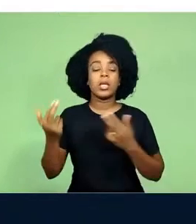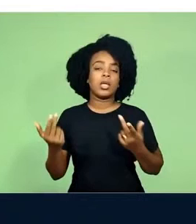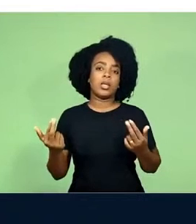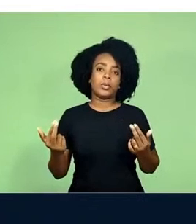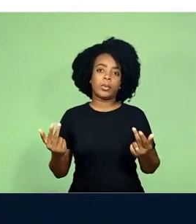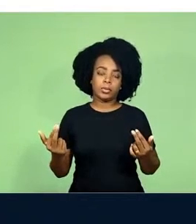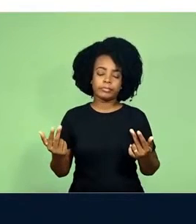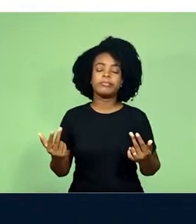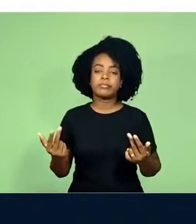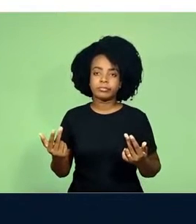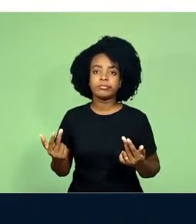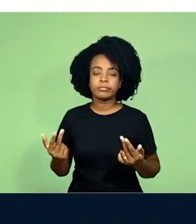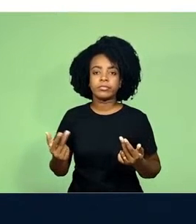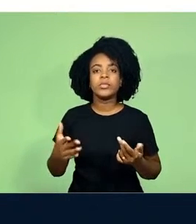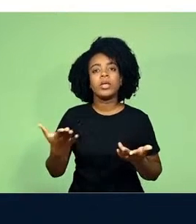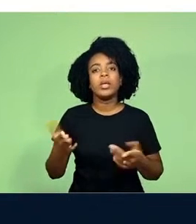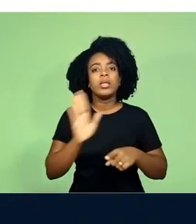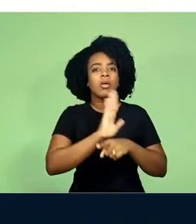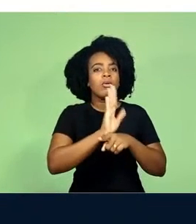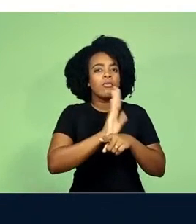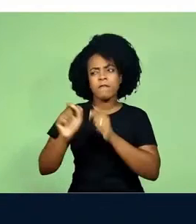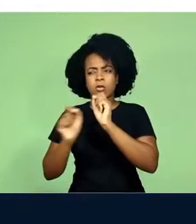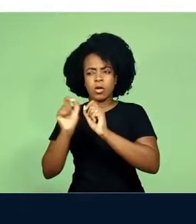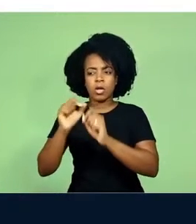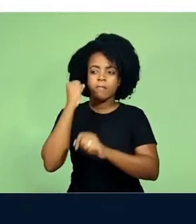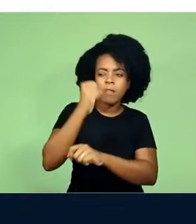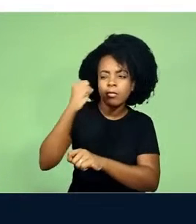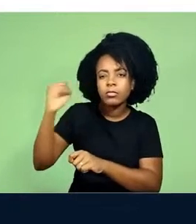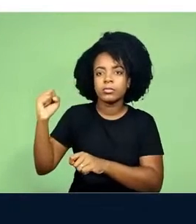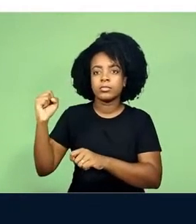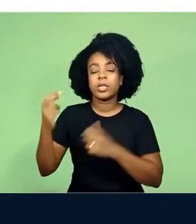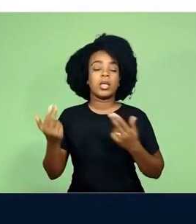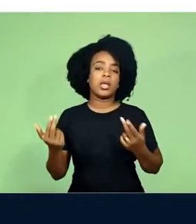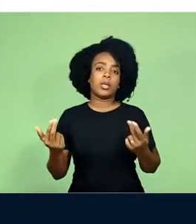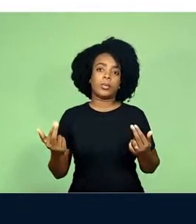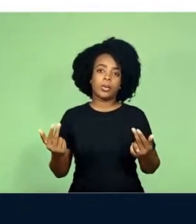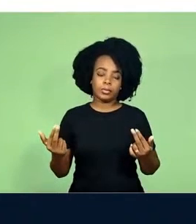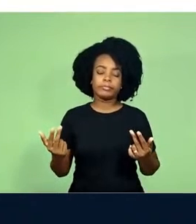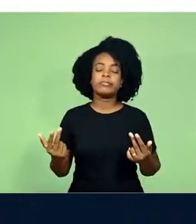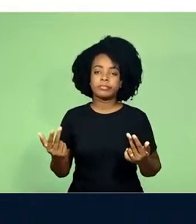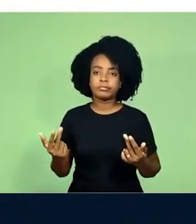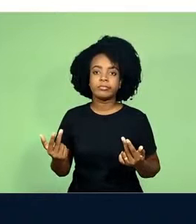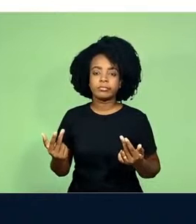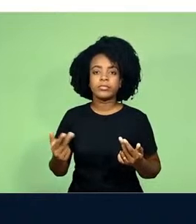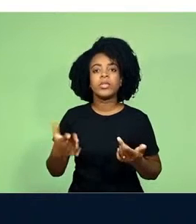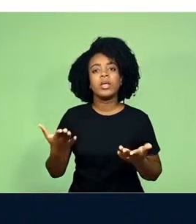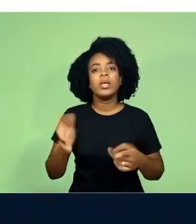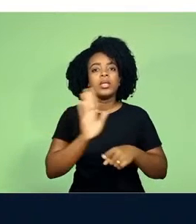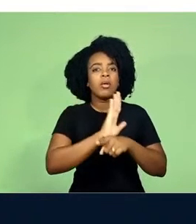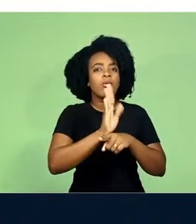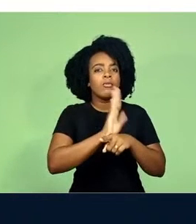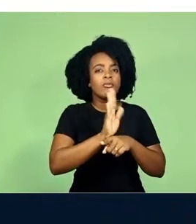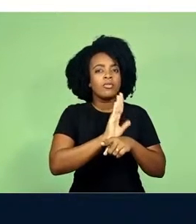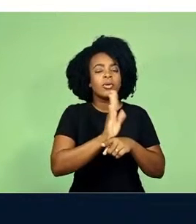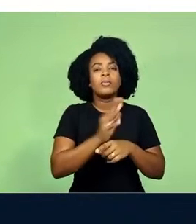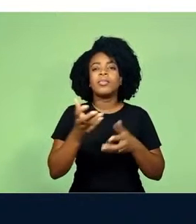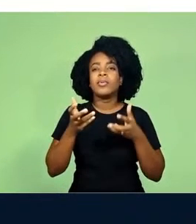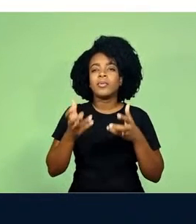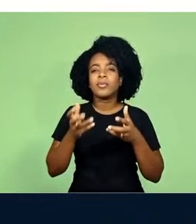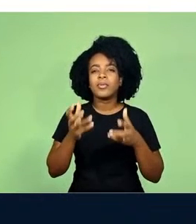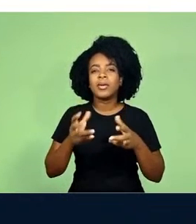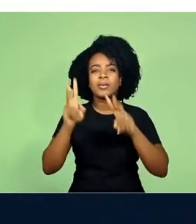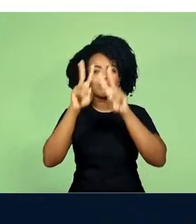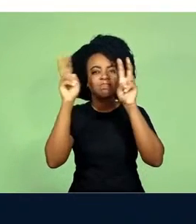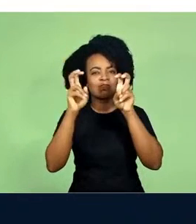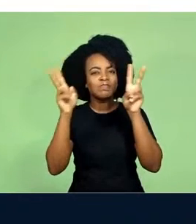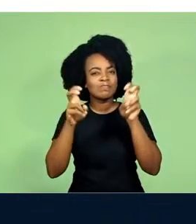A partir desse filme, eu gostaria de levantar alguns elementos fundamentais que